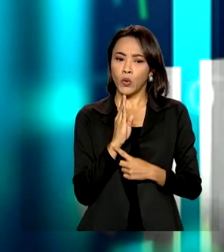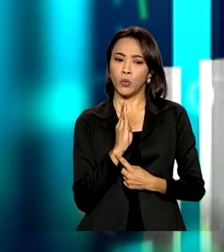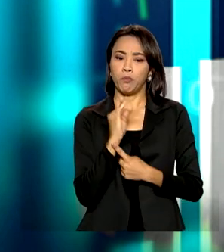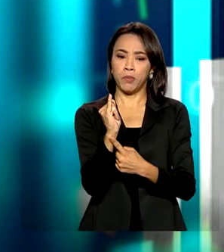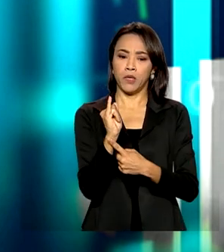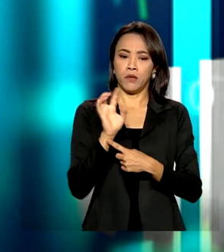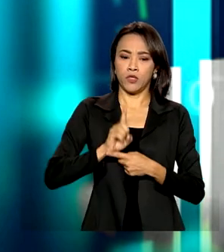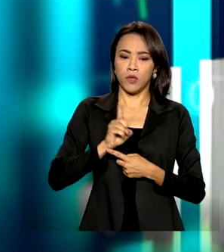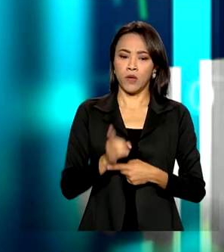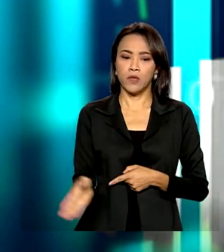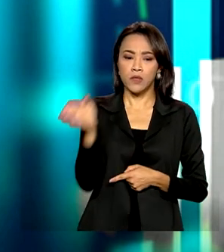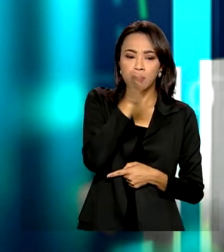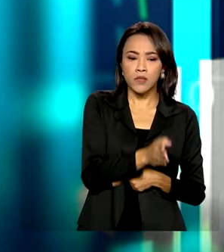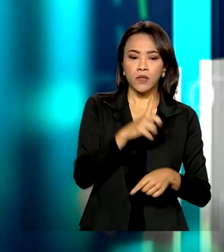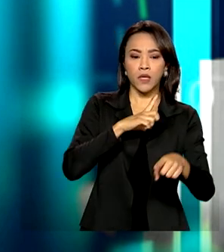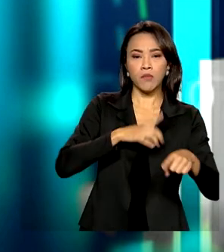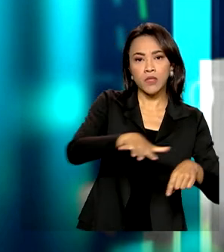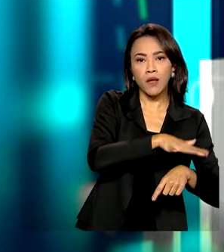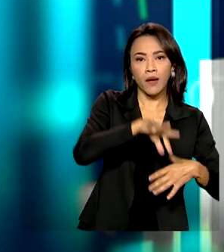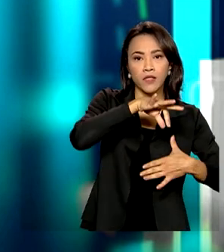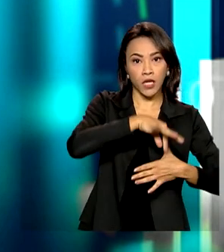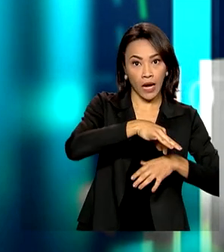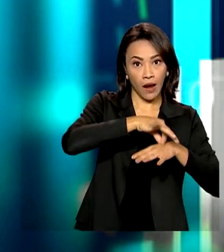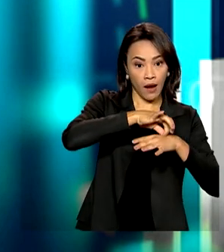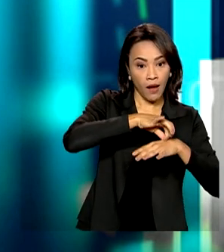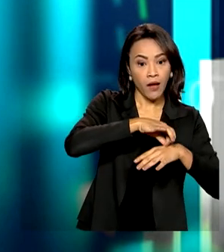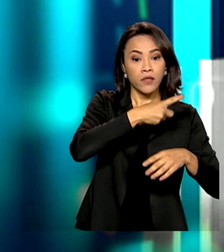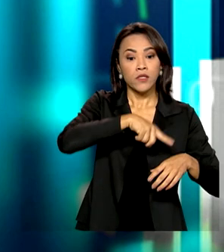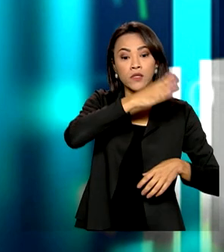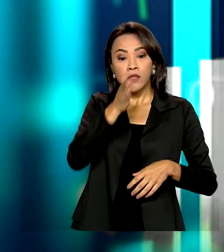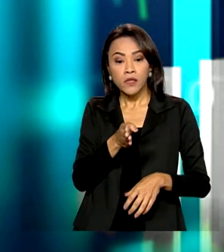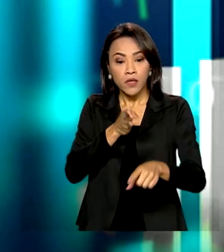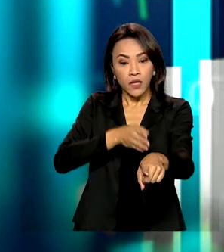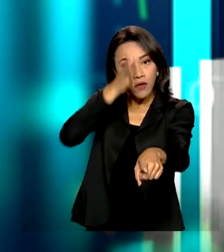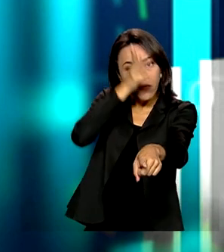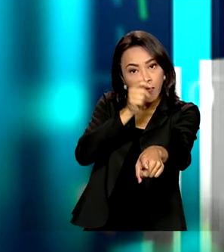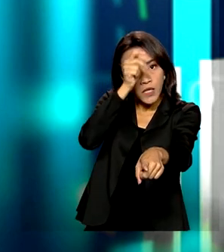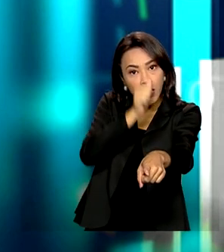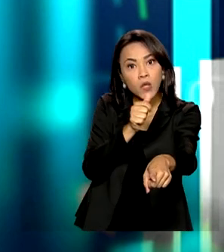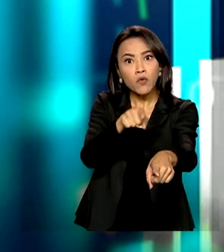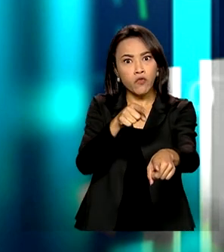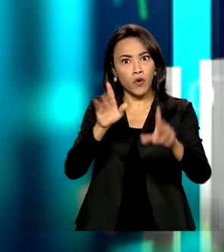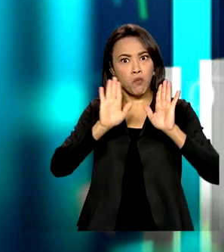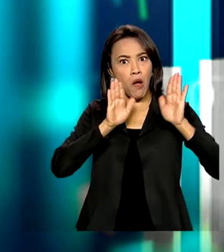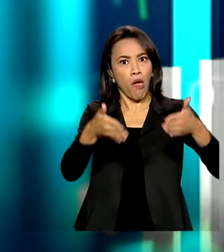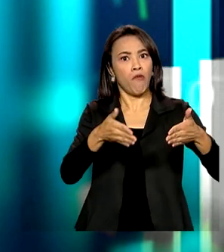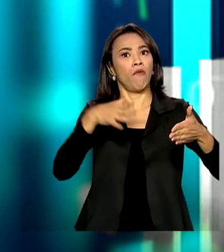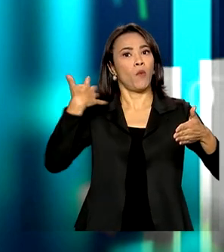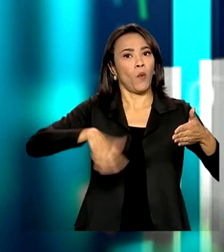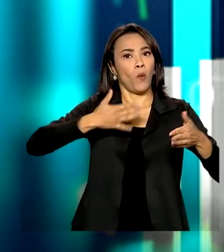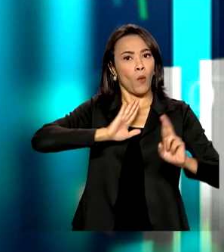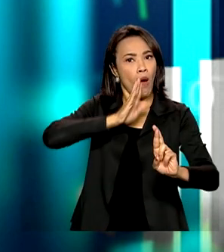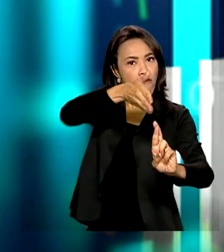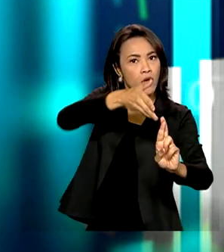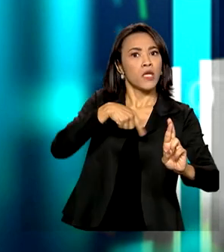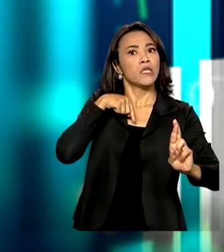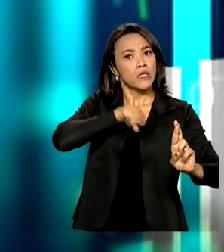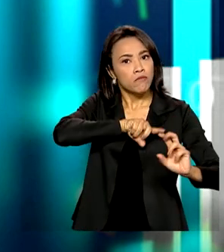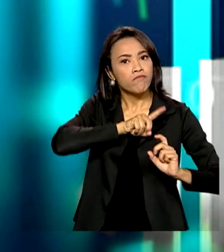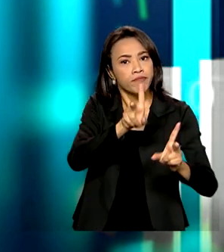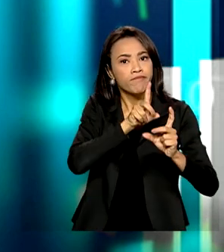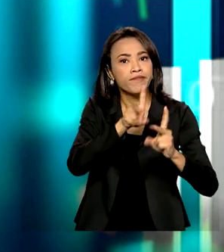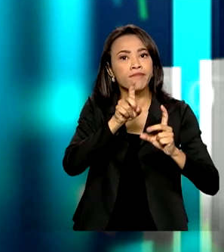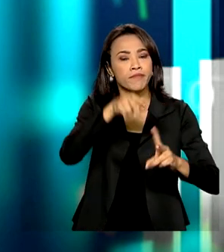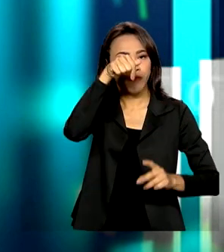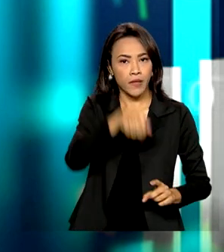dólares. E nós temos também o setor de carne bovina e de frango. Foi um setor que se destacou pelas suas grandes exportações nesse mês